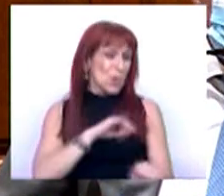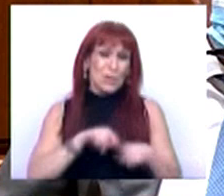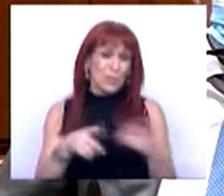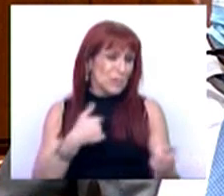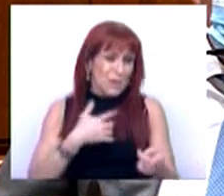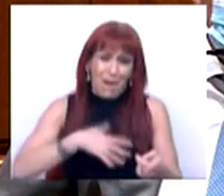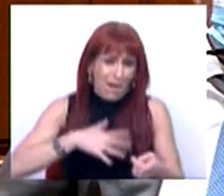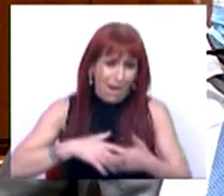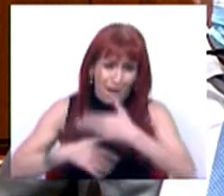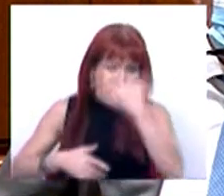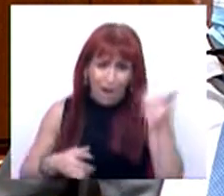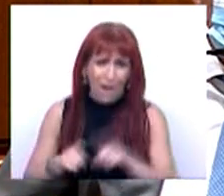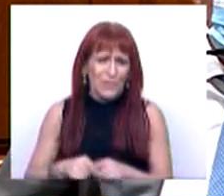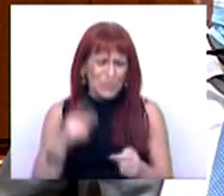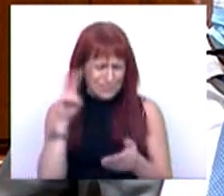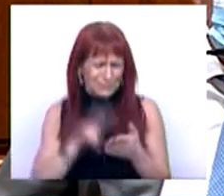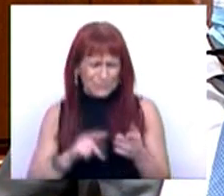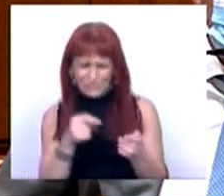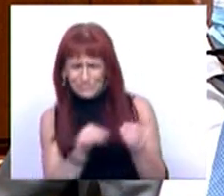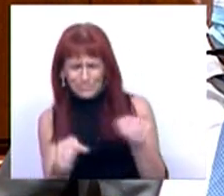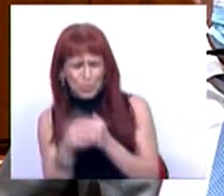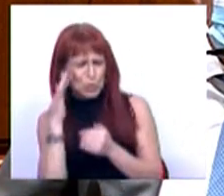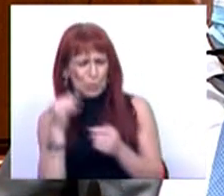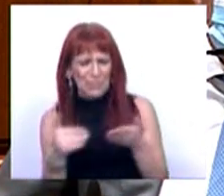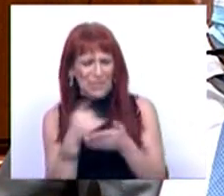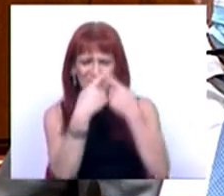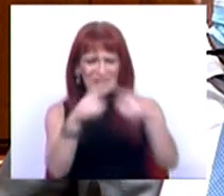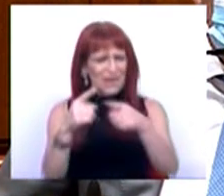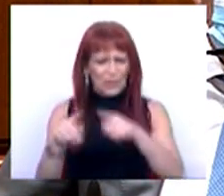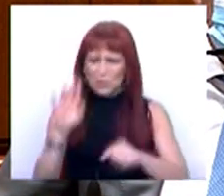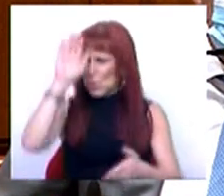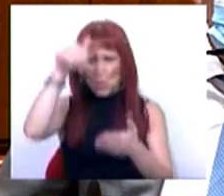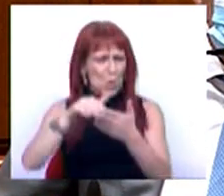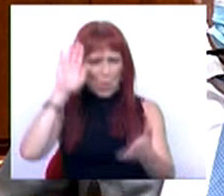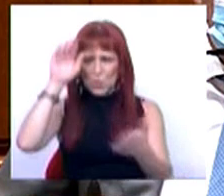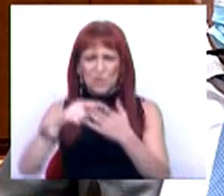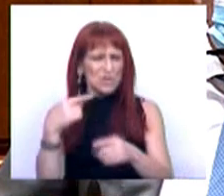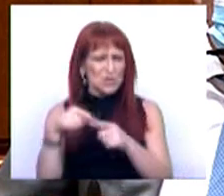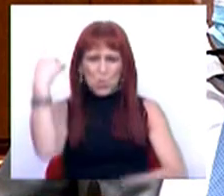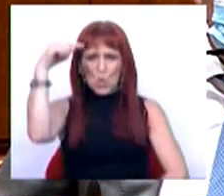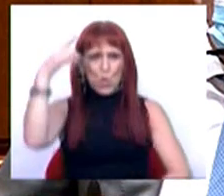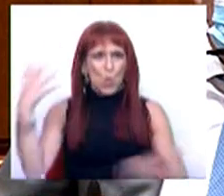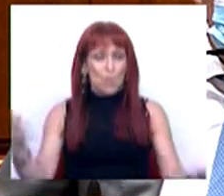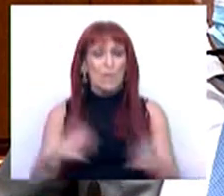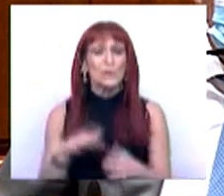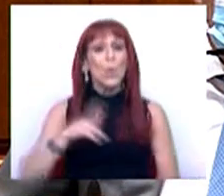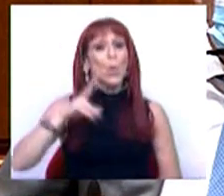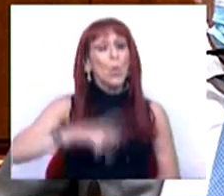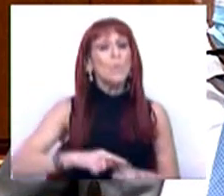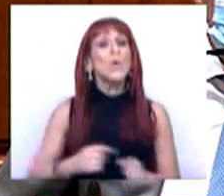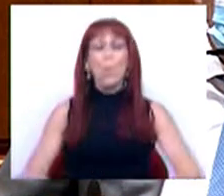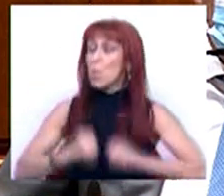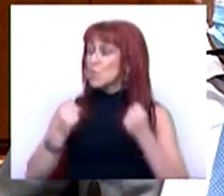deputados queiram tregelar os números e os dados, a conclusão é uma só. Portugal